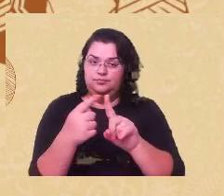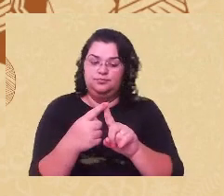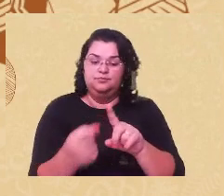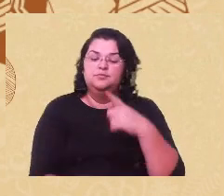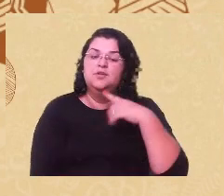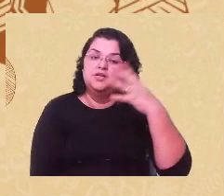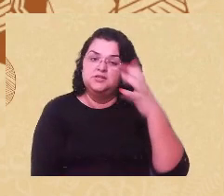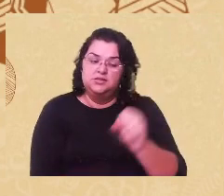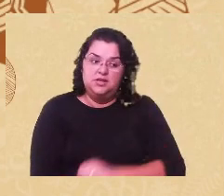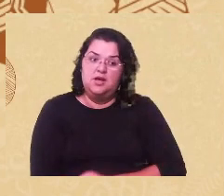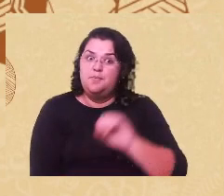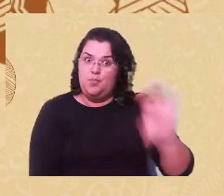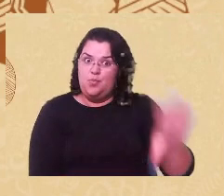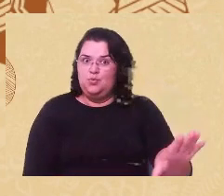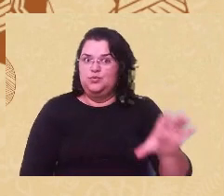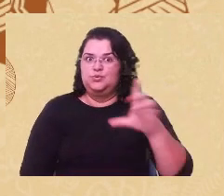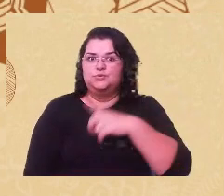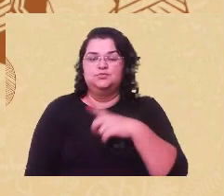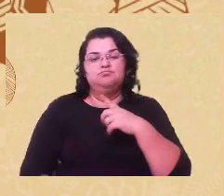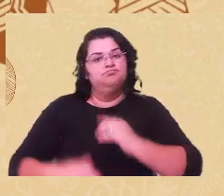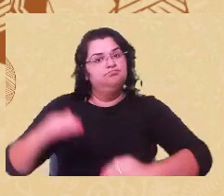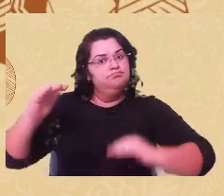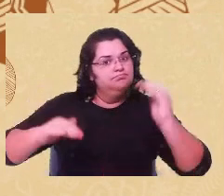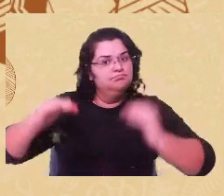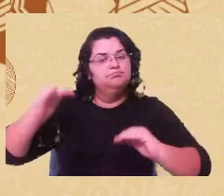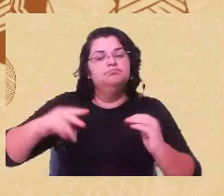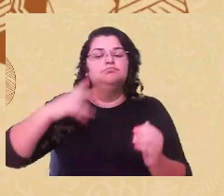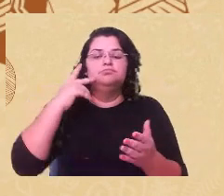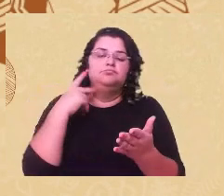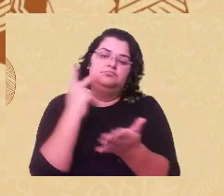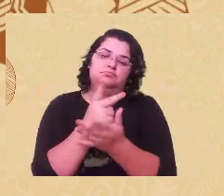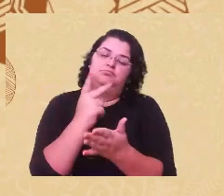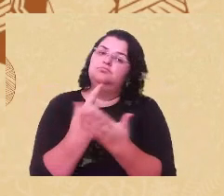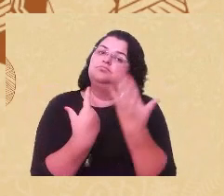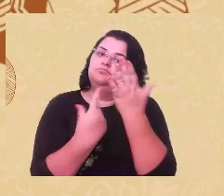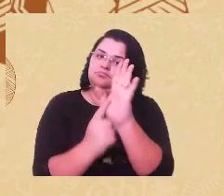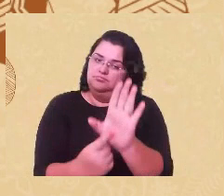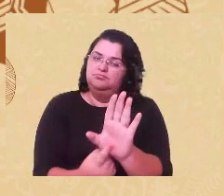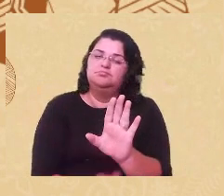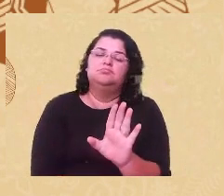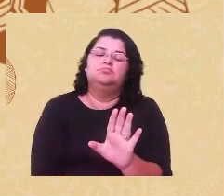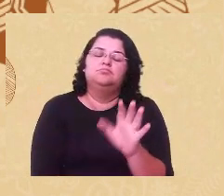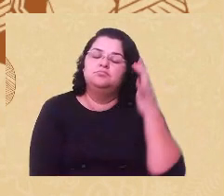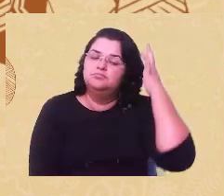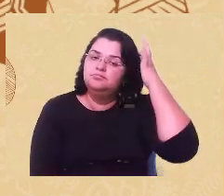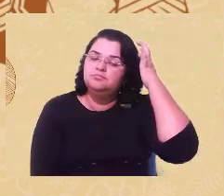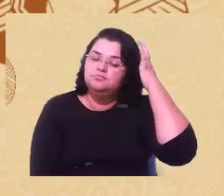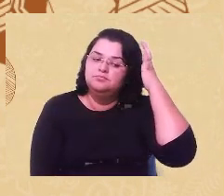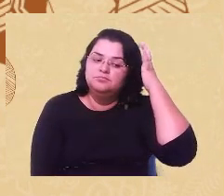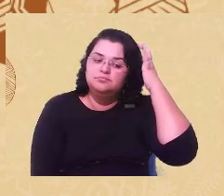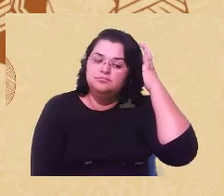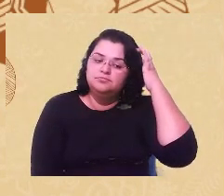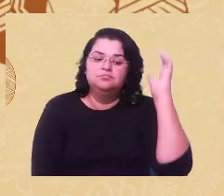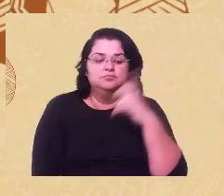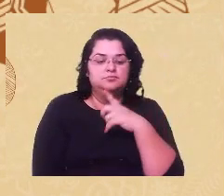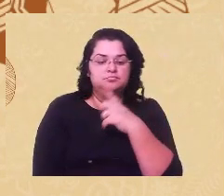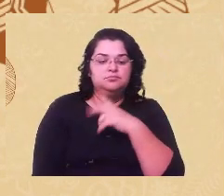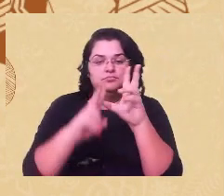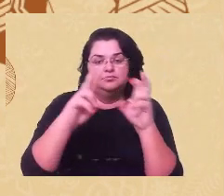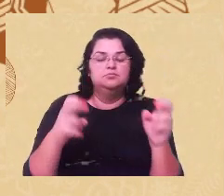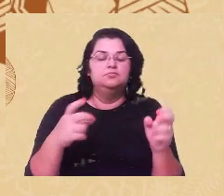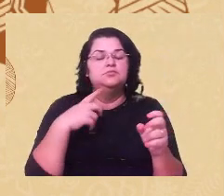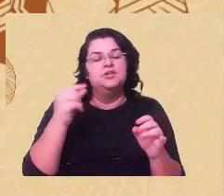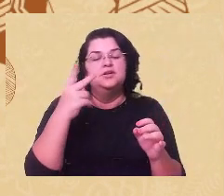desde o momento da posição, né? Da Letícia e do Exposito no Supremo, a gente tem sofrido muitos